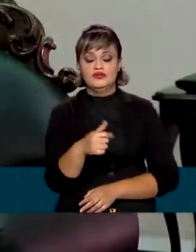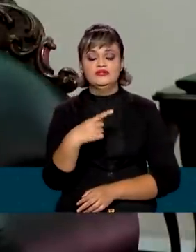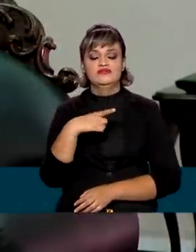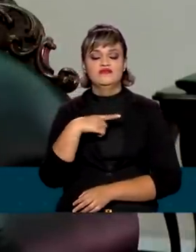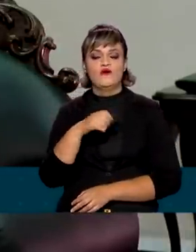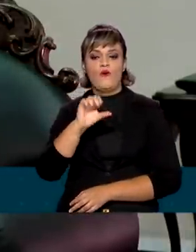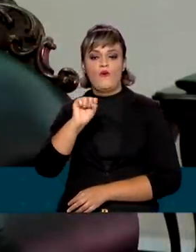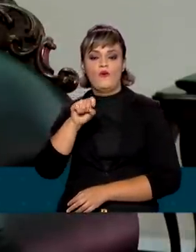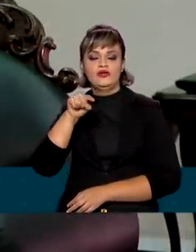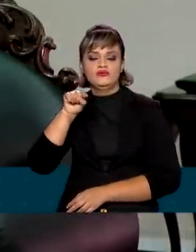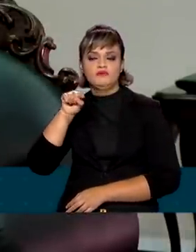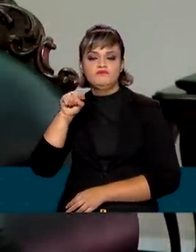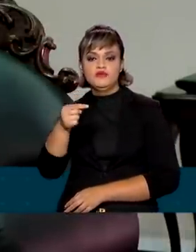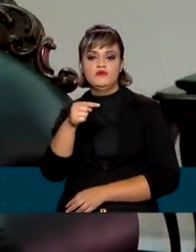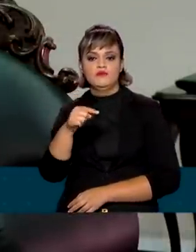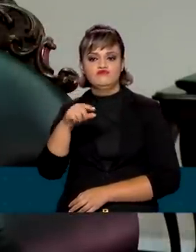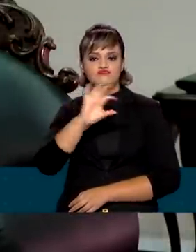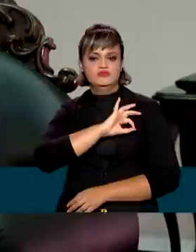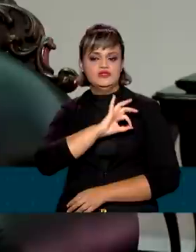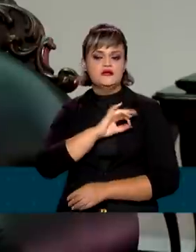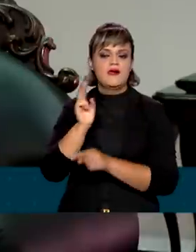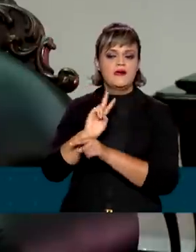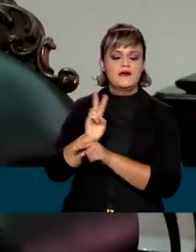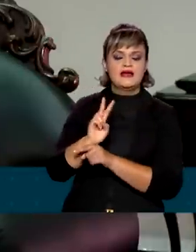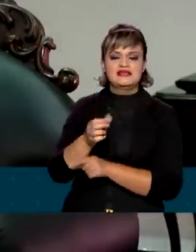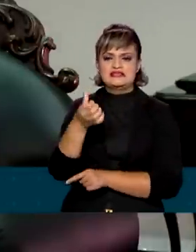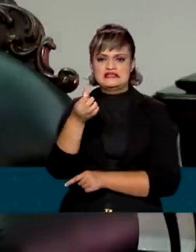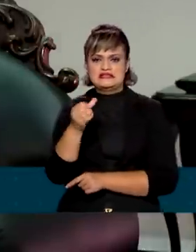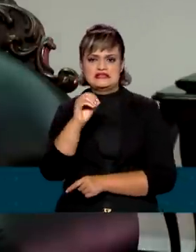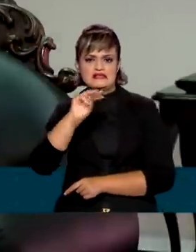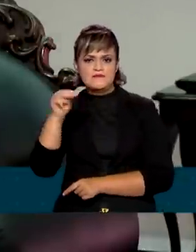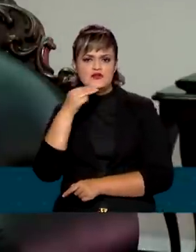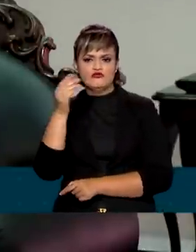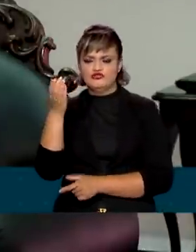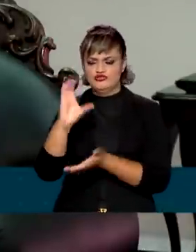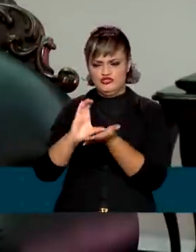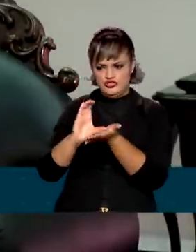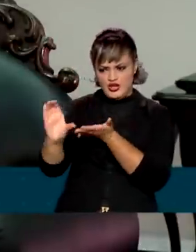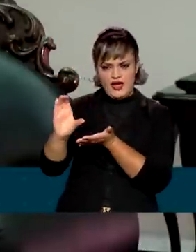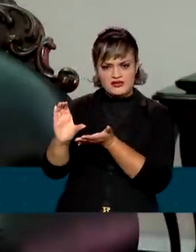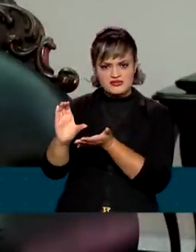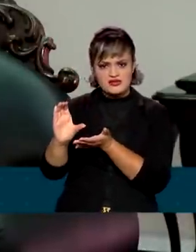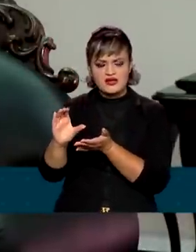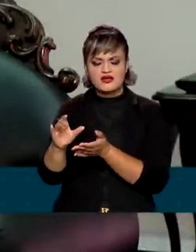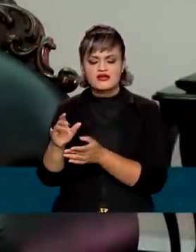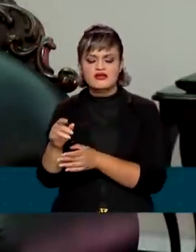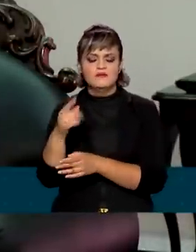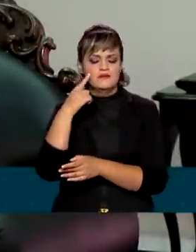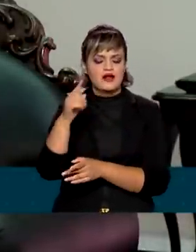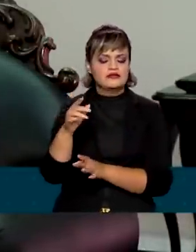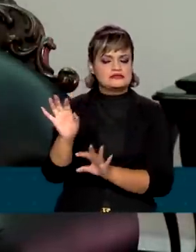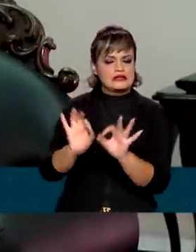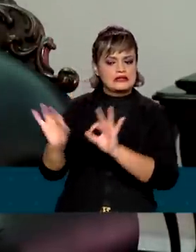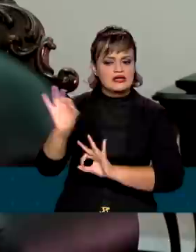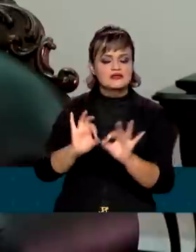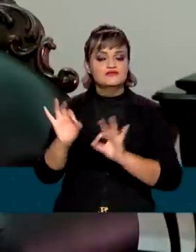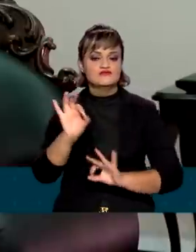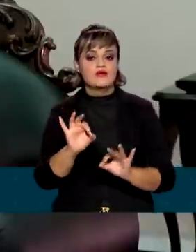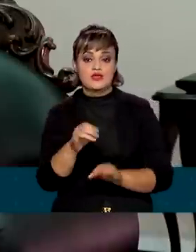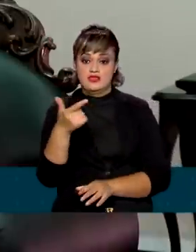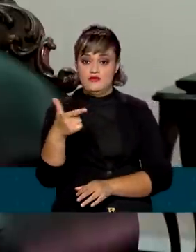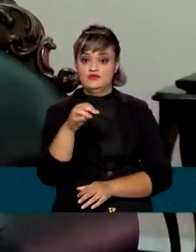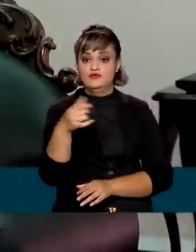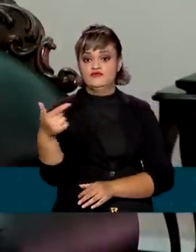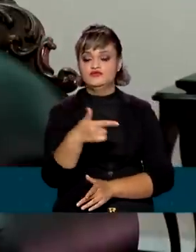trabalhando nessa operação. 60 milhões de reais investidos. E nos próximos anos, principalmente em 2022, a gente quer começar novamente com